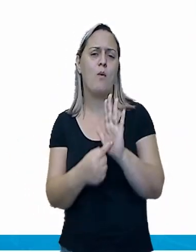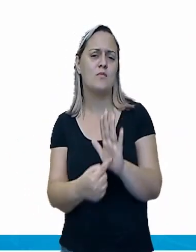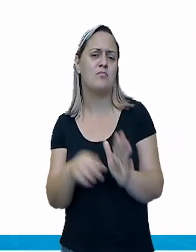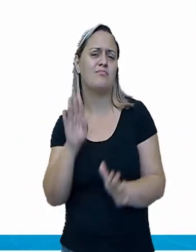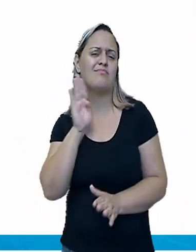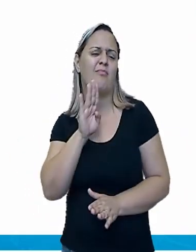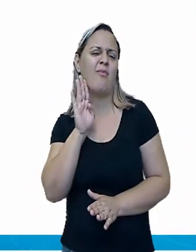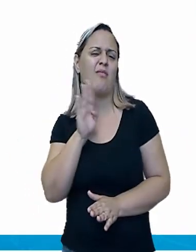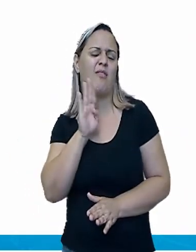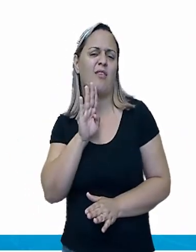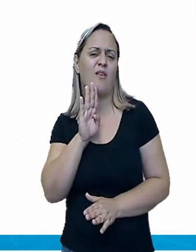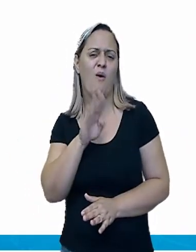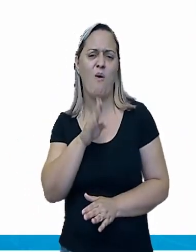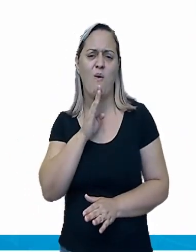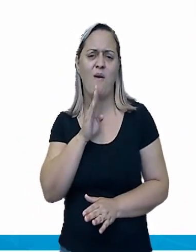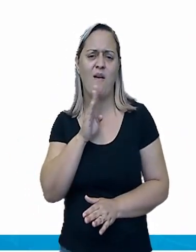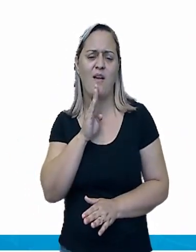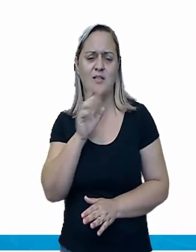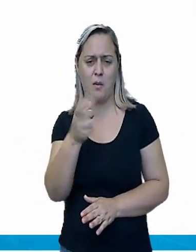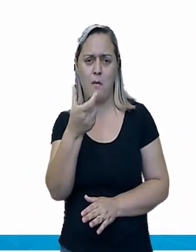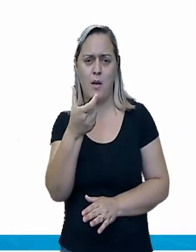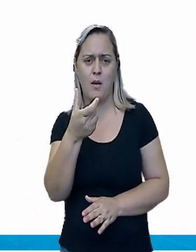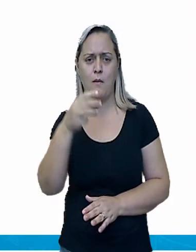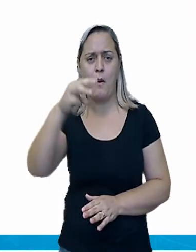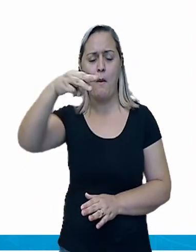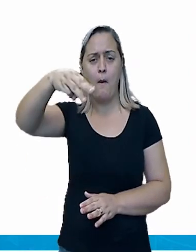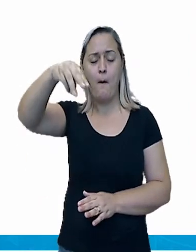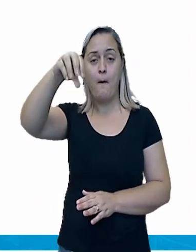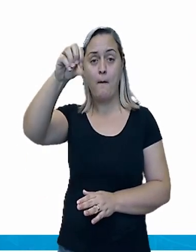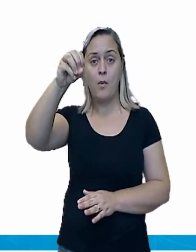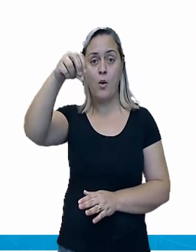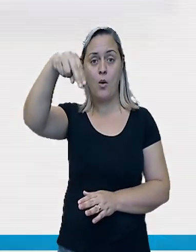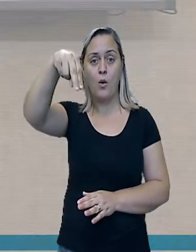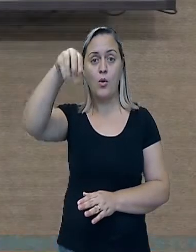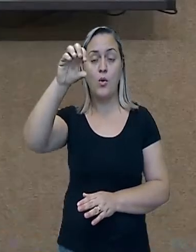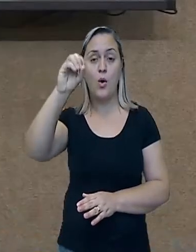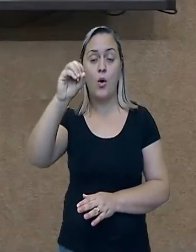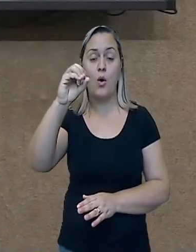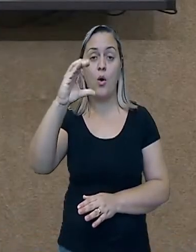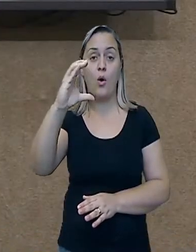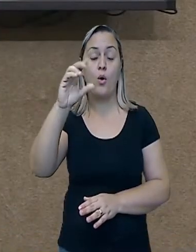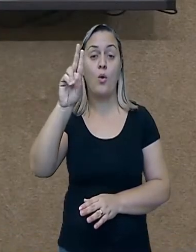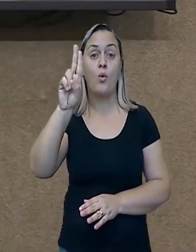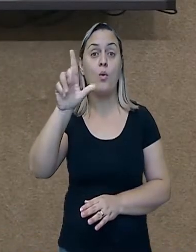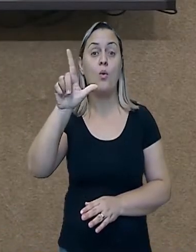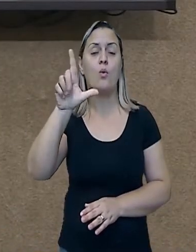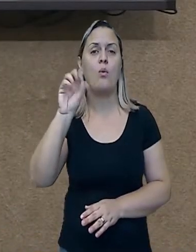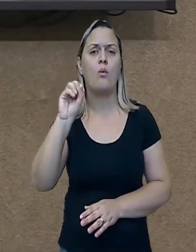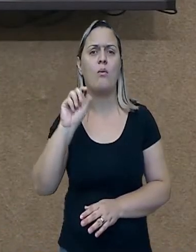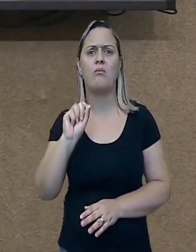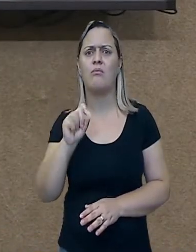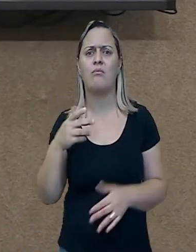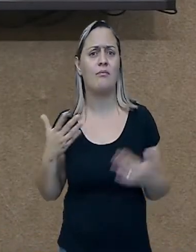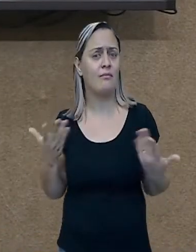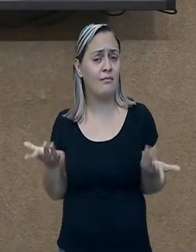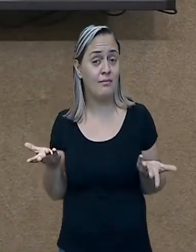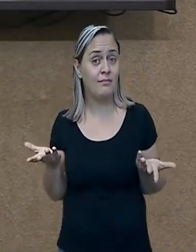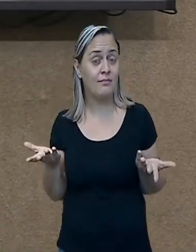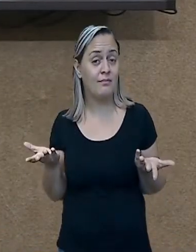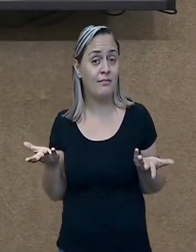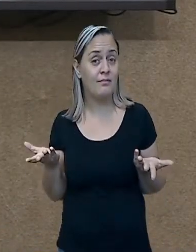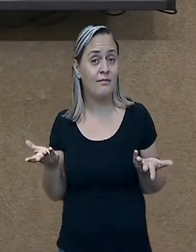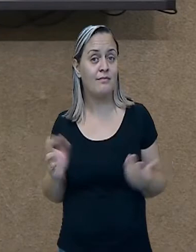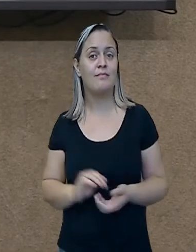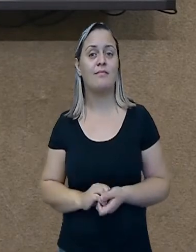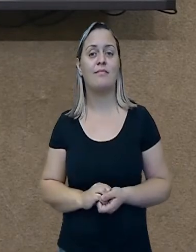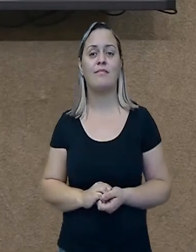Alguém já ouviu falar em monóculo? Monóculo? O é isso? Mono sozinho? O que é isso? Exatamente. Monóculo é